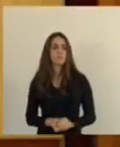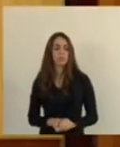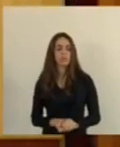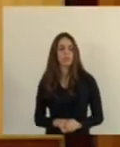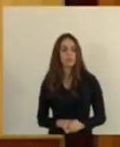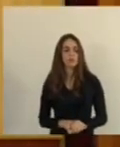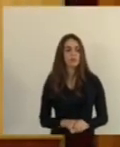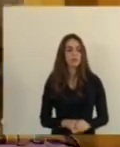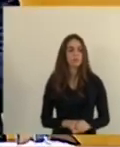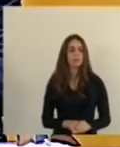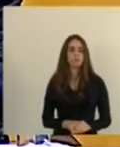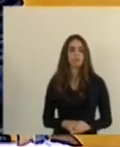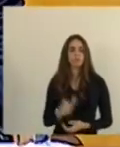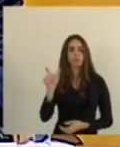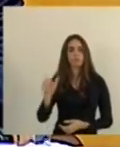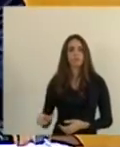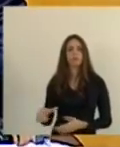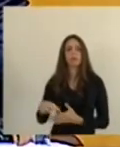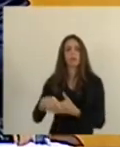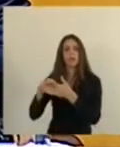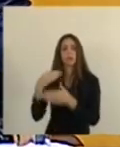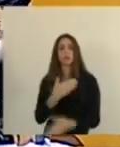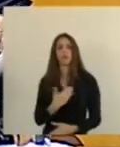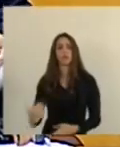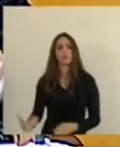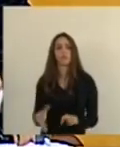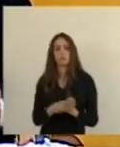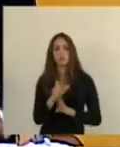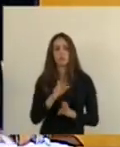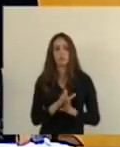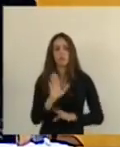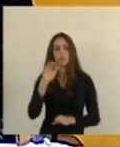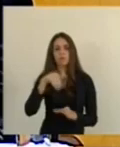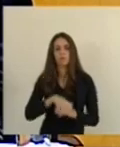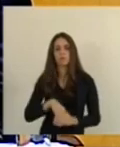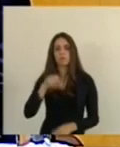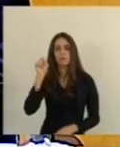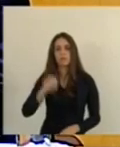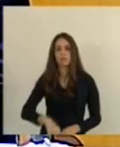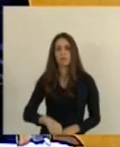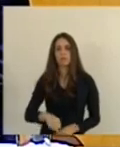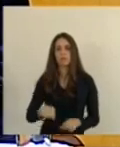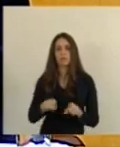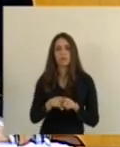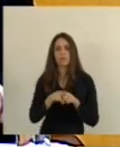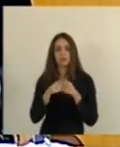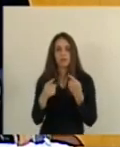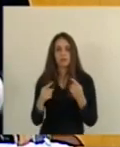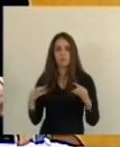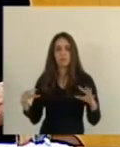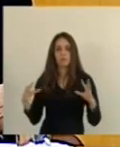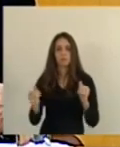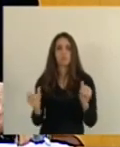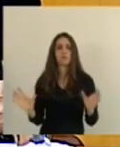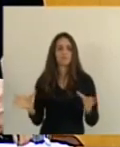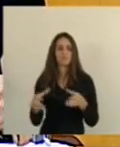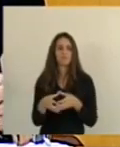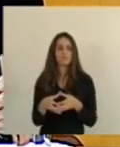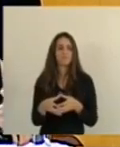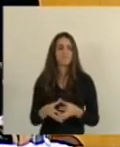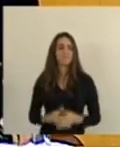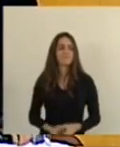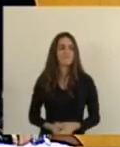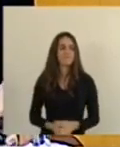O líder do governo orienta o voto sim, inclusive, essa orientação serve, inclusive, para a oposição. Passamos, então, agora,